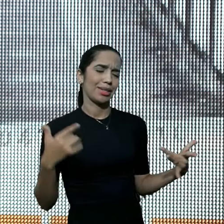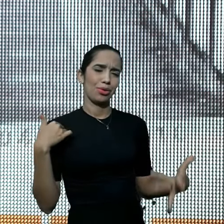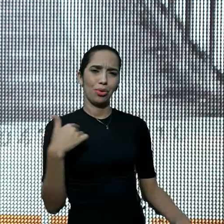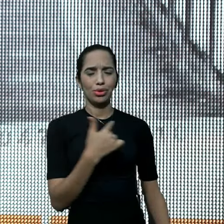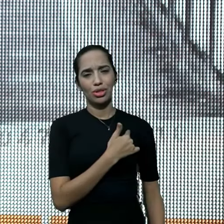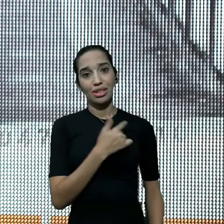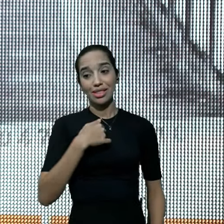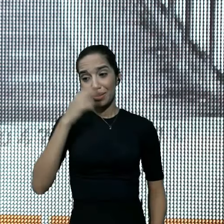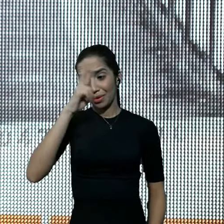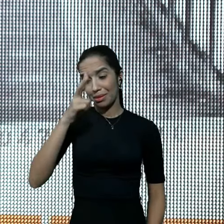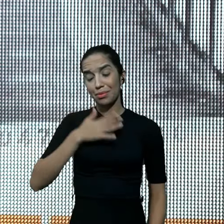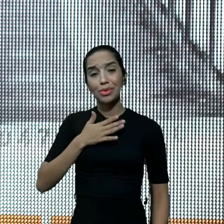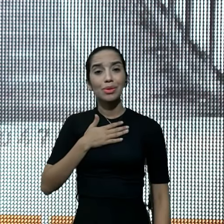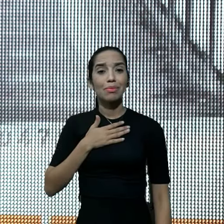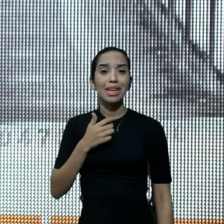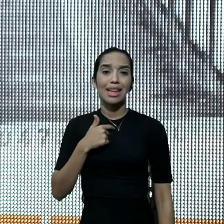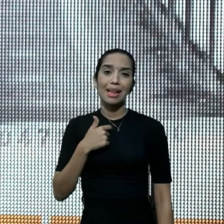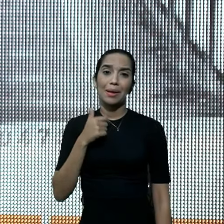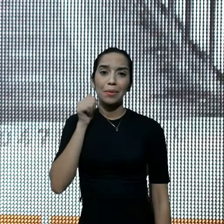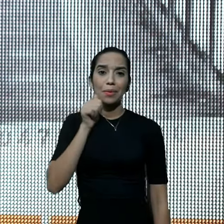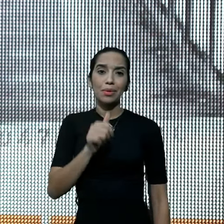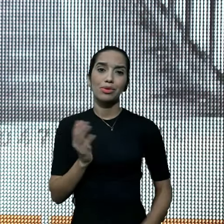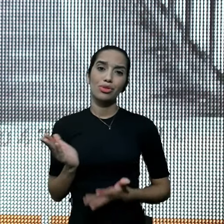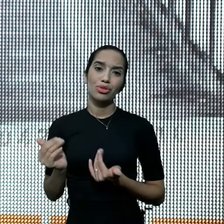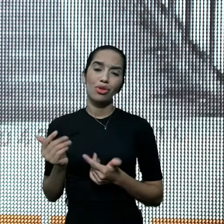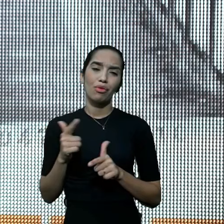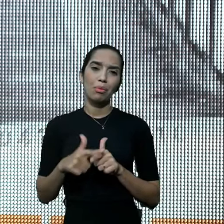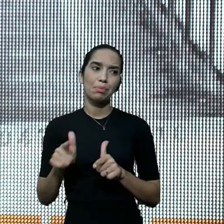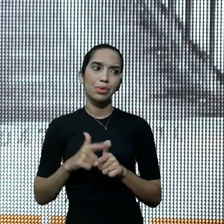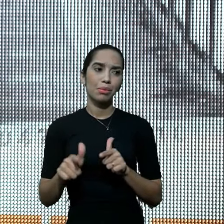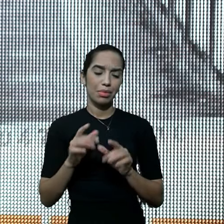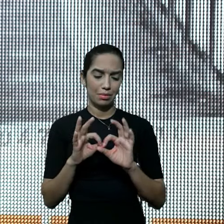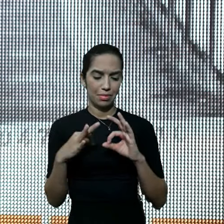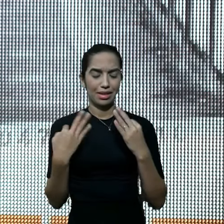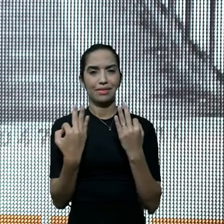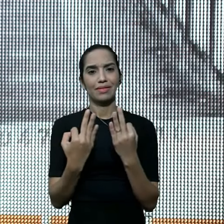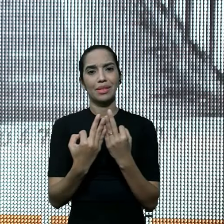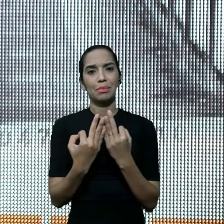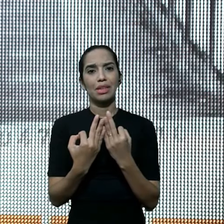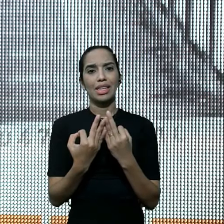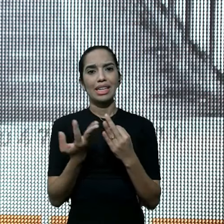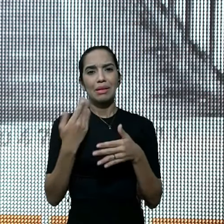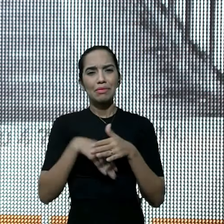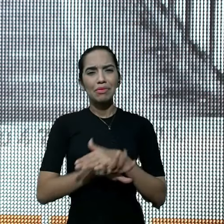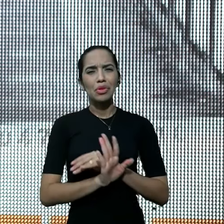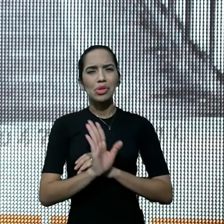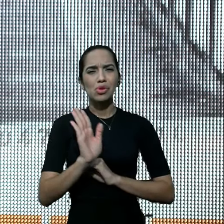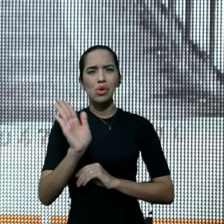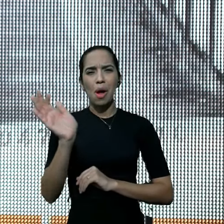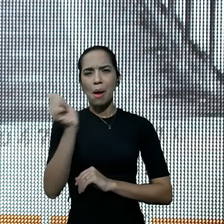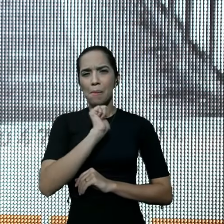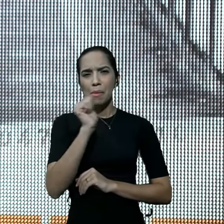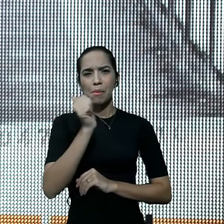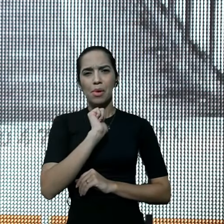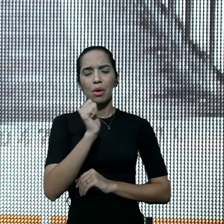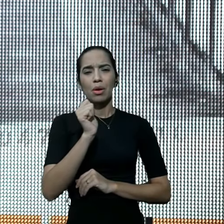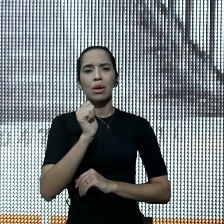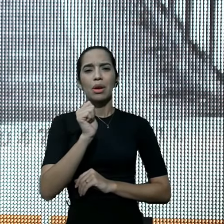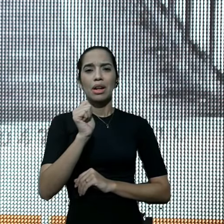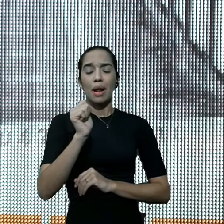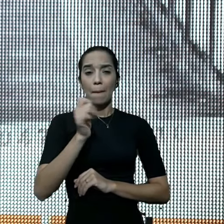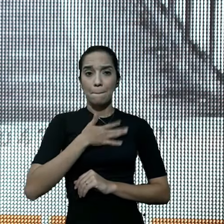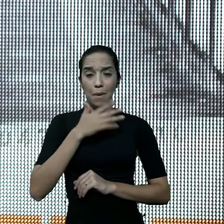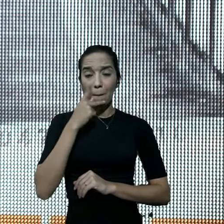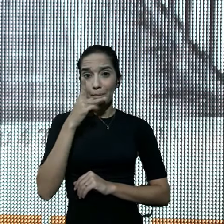nós, eu lembro de mim, uma menina, com um problema sério, família, de vício, alcoolismo, na minha casa, o meu pai,